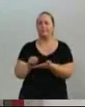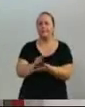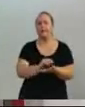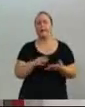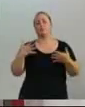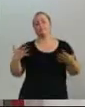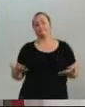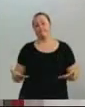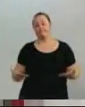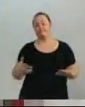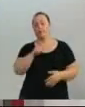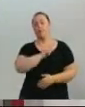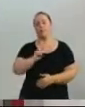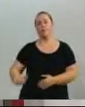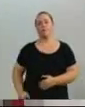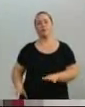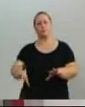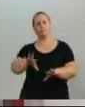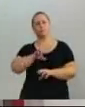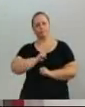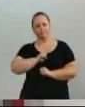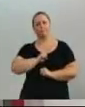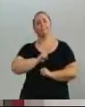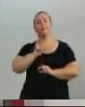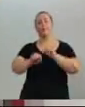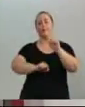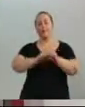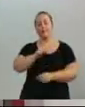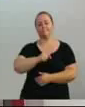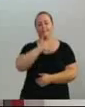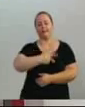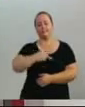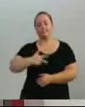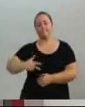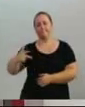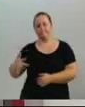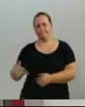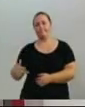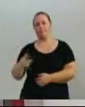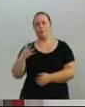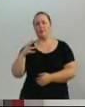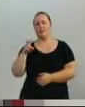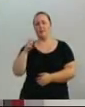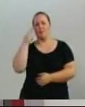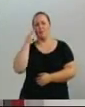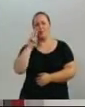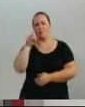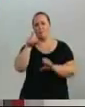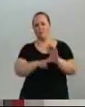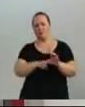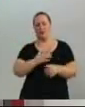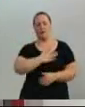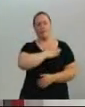aqui o governo assume que o governo João Paulo deixou R$ 45 milhões de dívida, o governo Napoleão não tinha recurso para pagar,